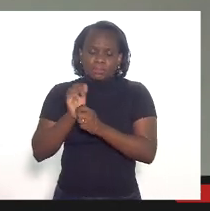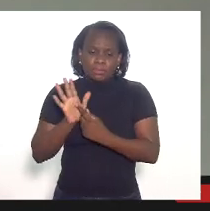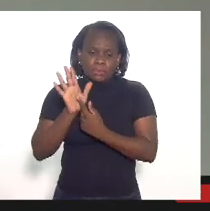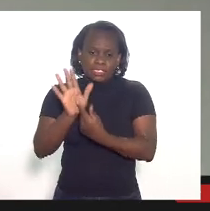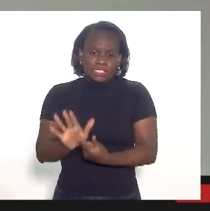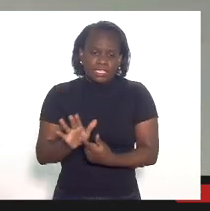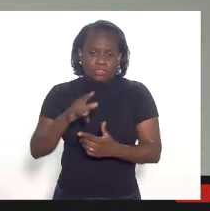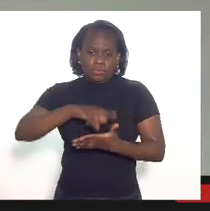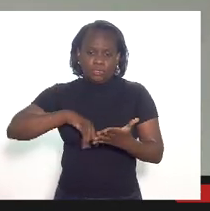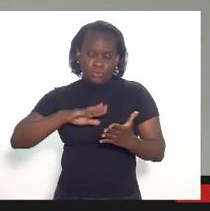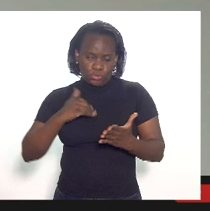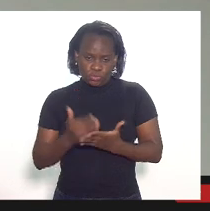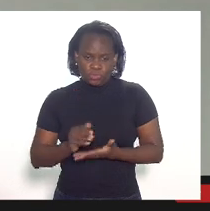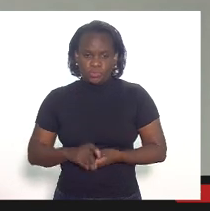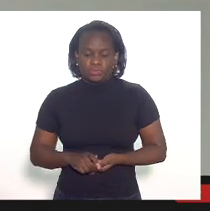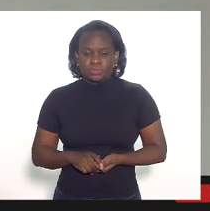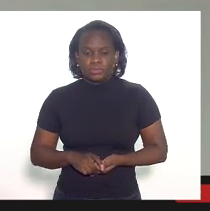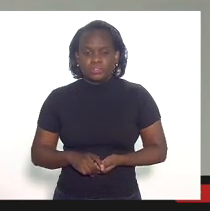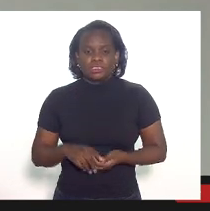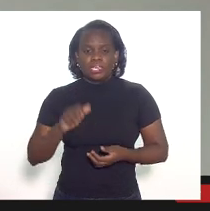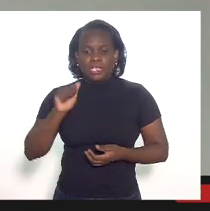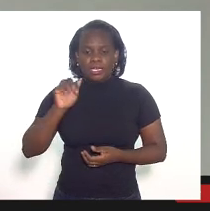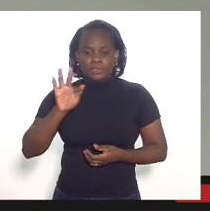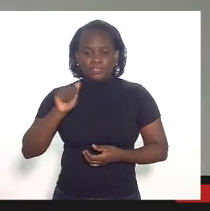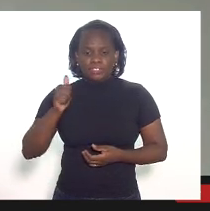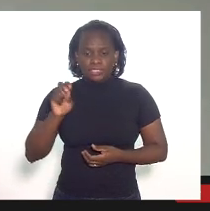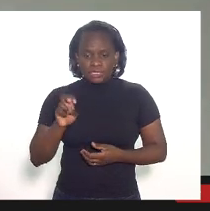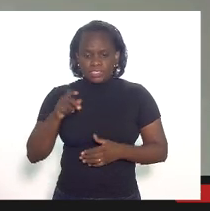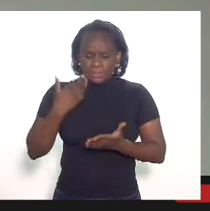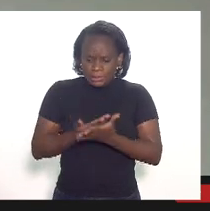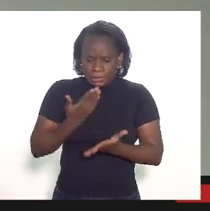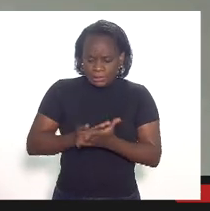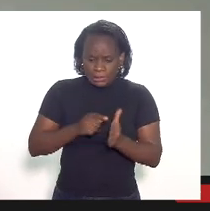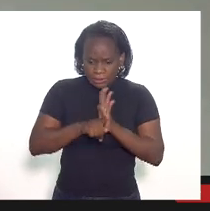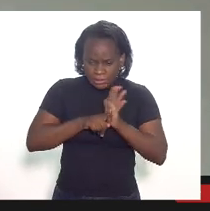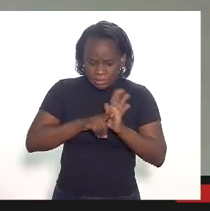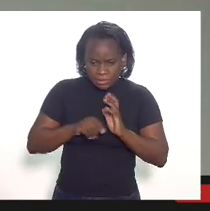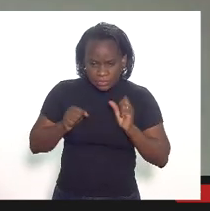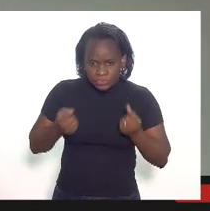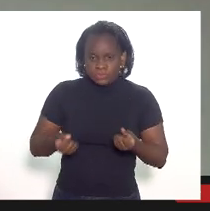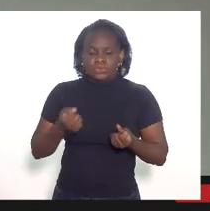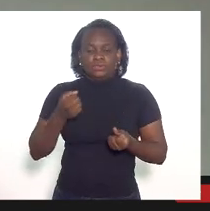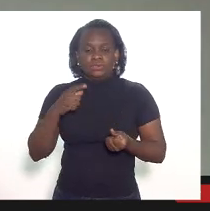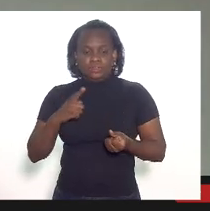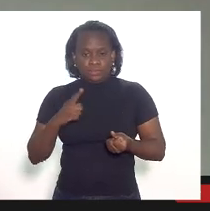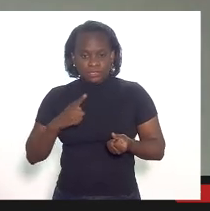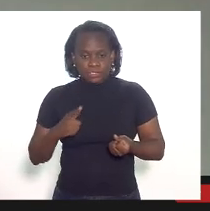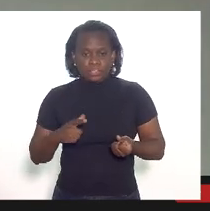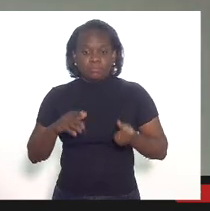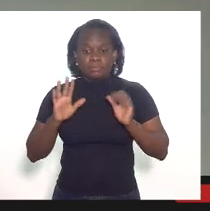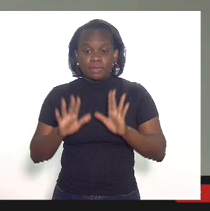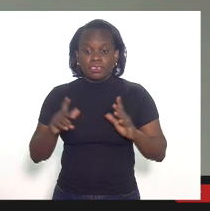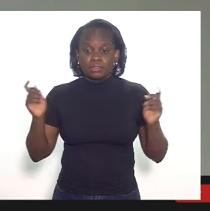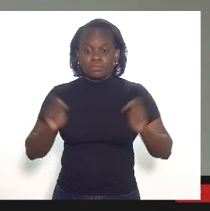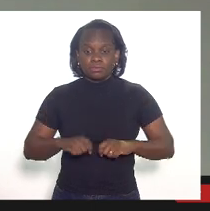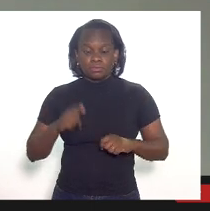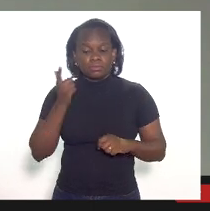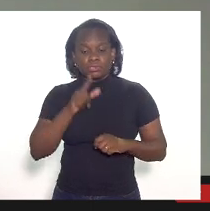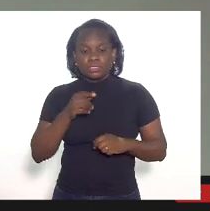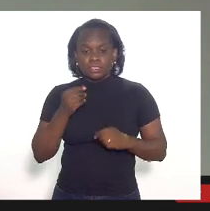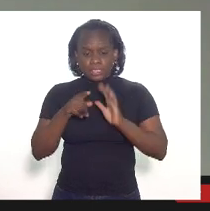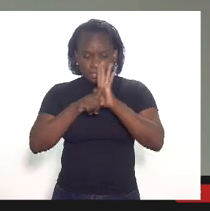probatórios. A F15 está se debruçando em cima disso, e como eu acabei de dizer, só é possível